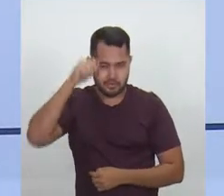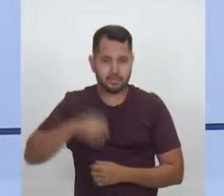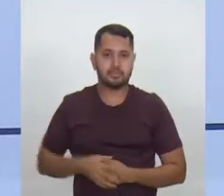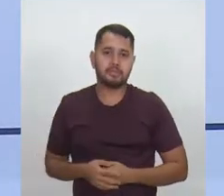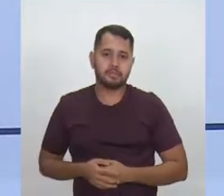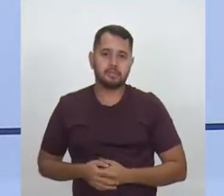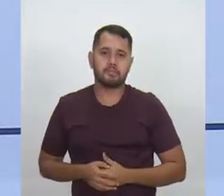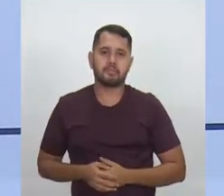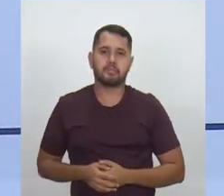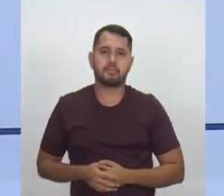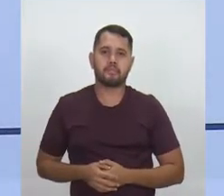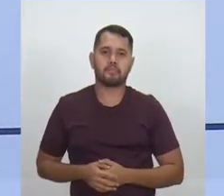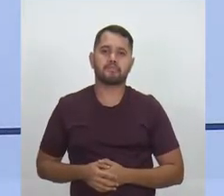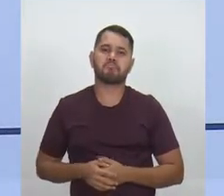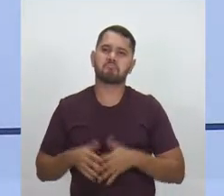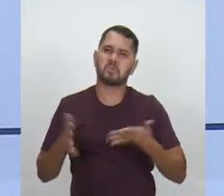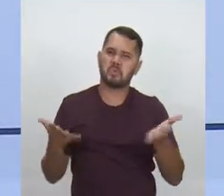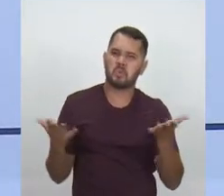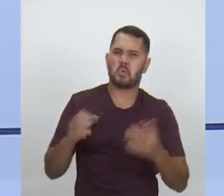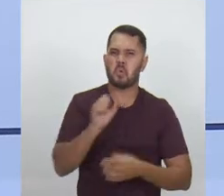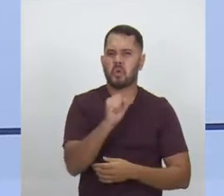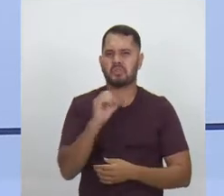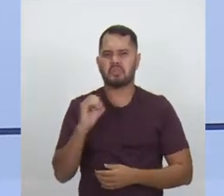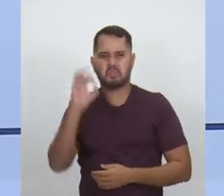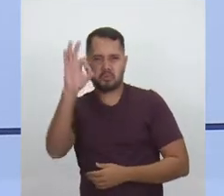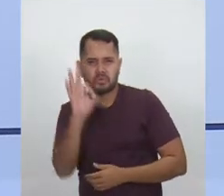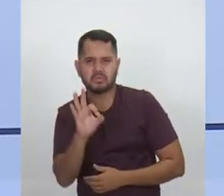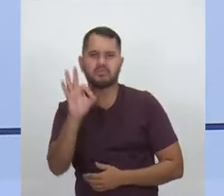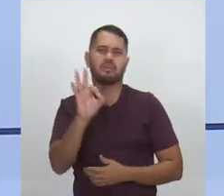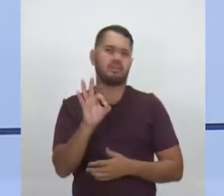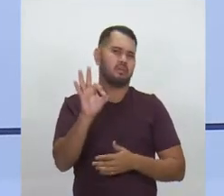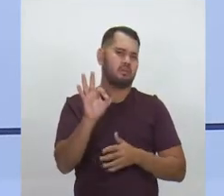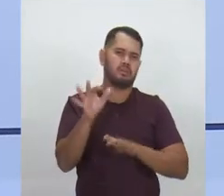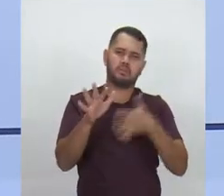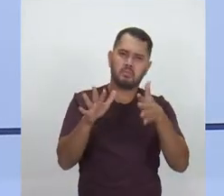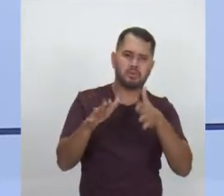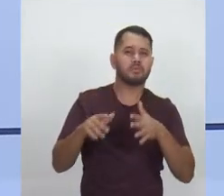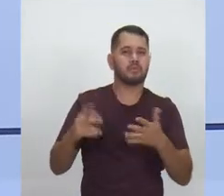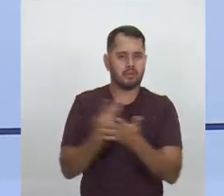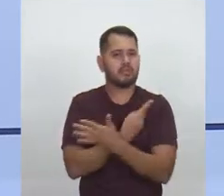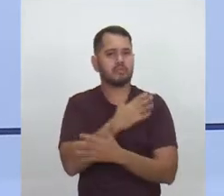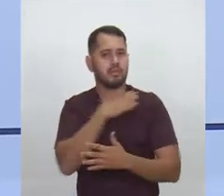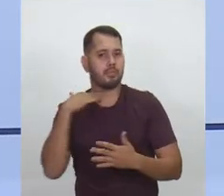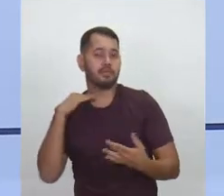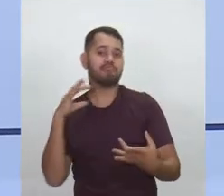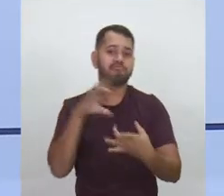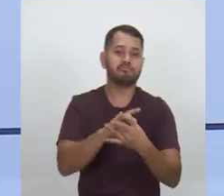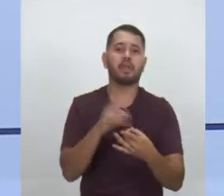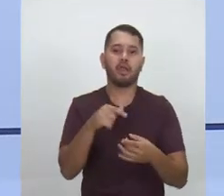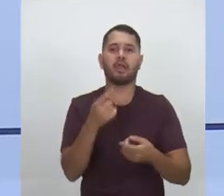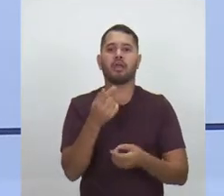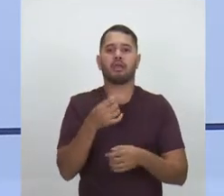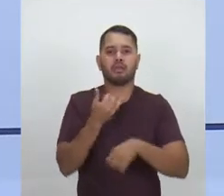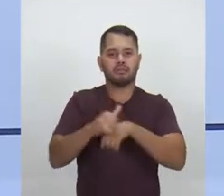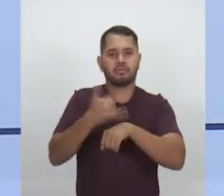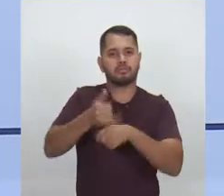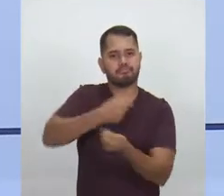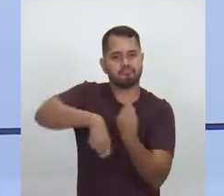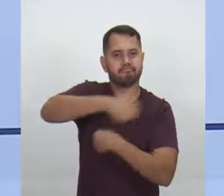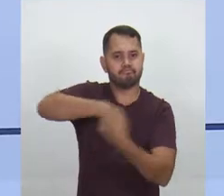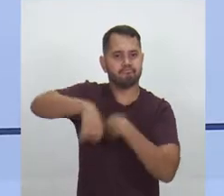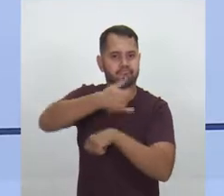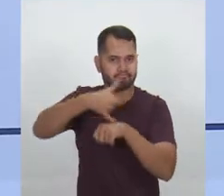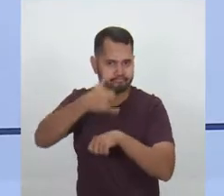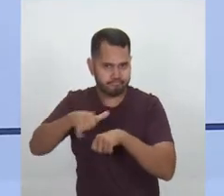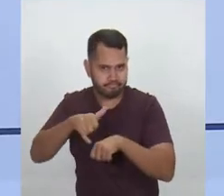Hoje, algo em torno de 80% dessas mortes tem relação com o tráfico de drogas. E, na maioria